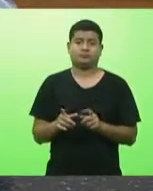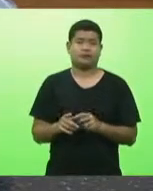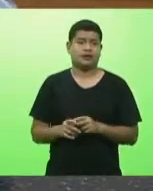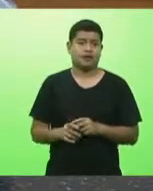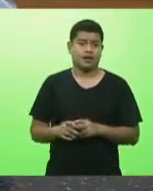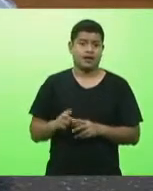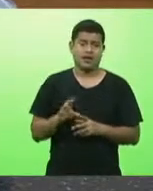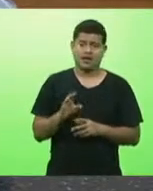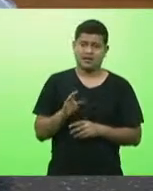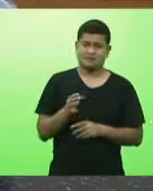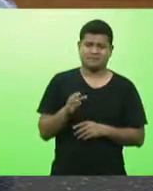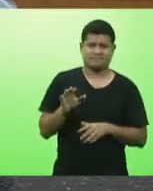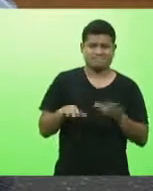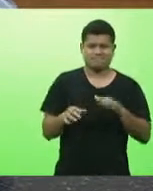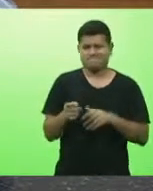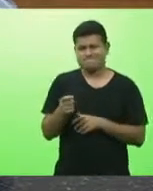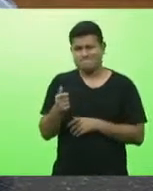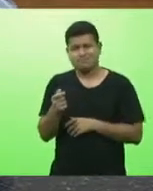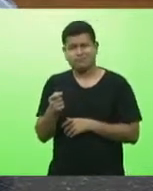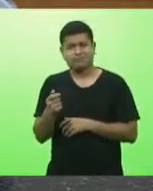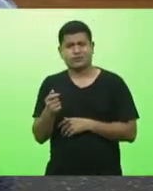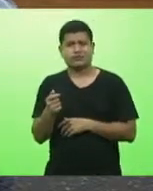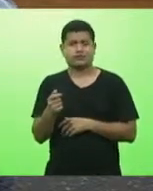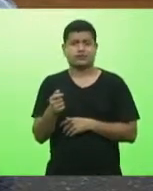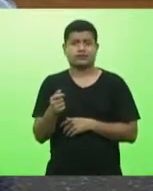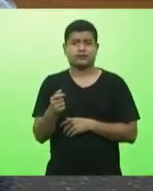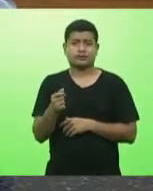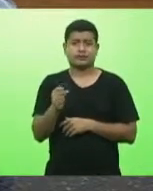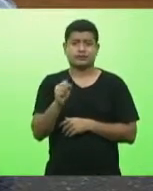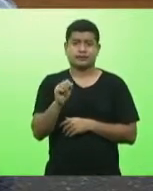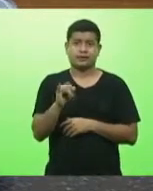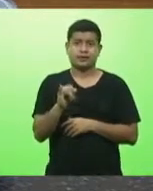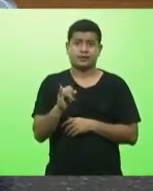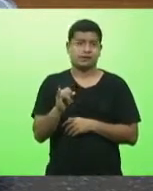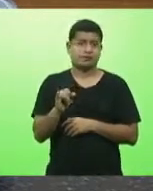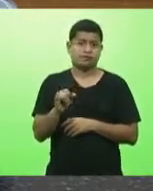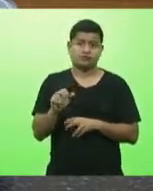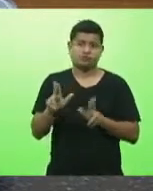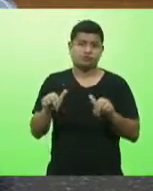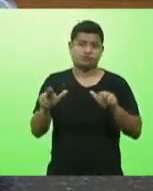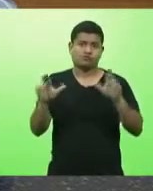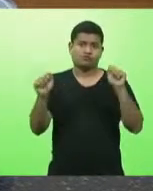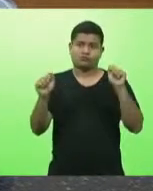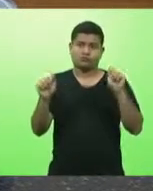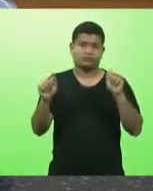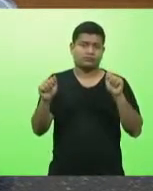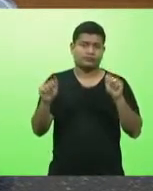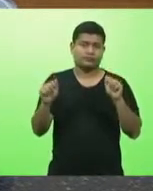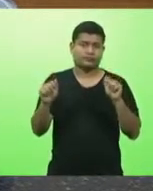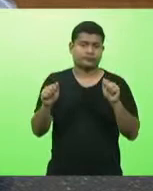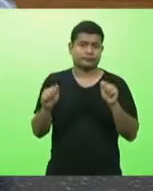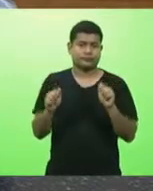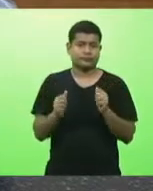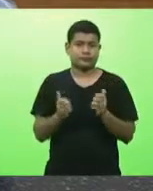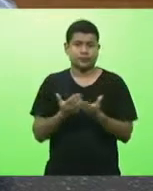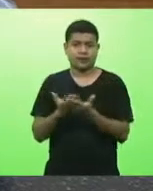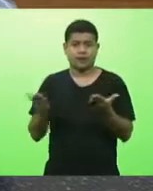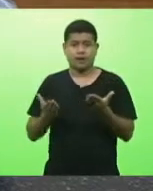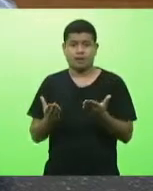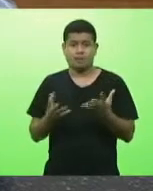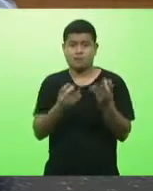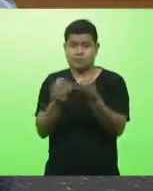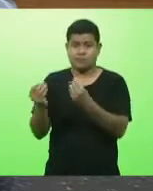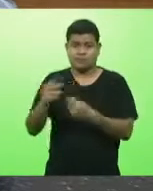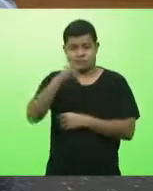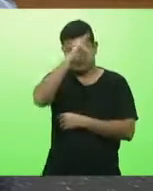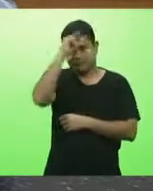vezes se não nunca tantos e tantos prefeitos e